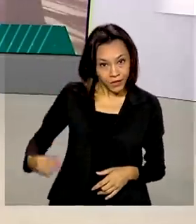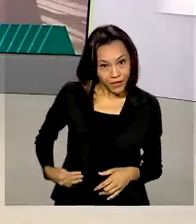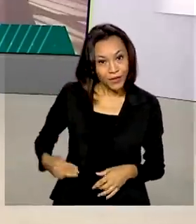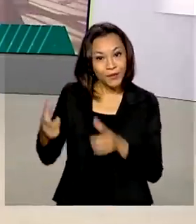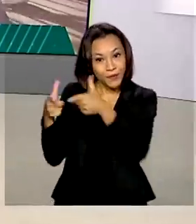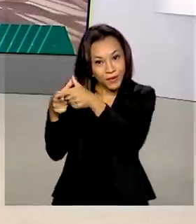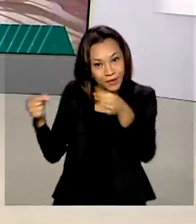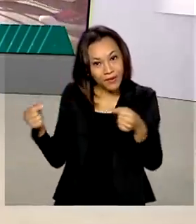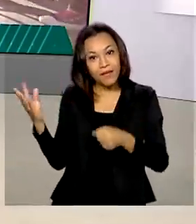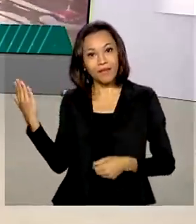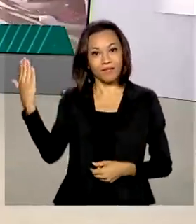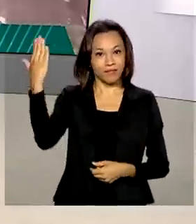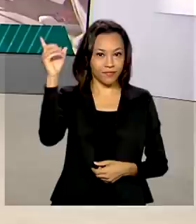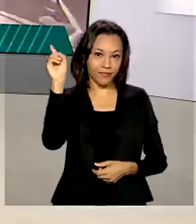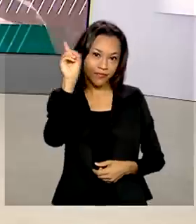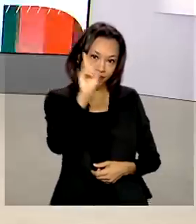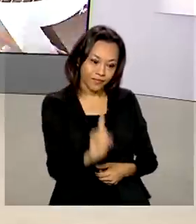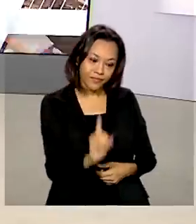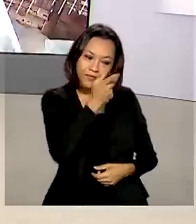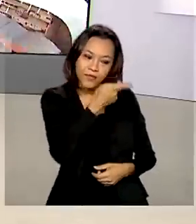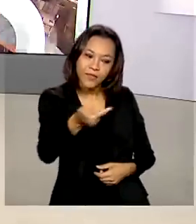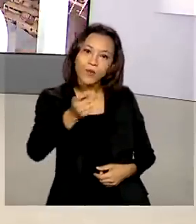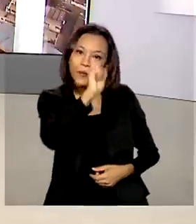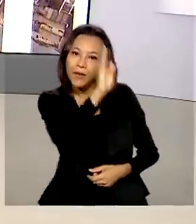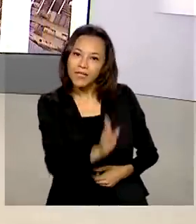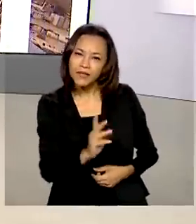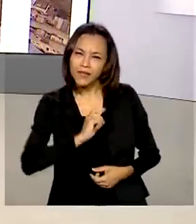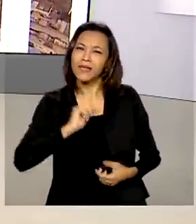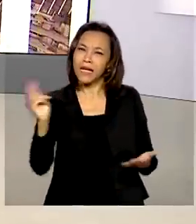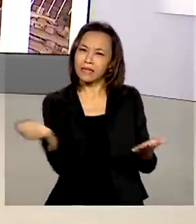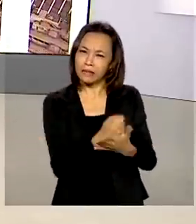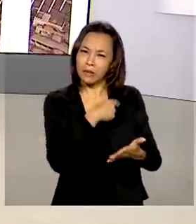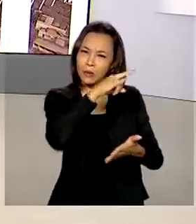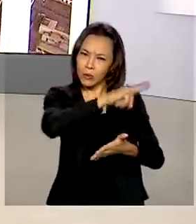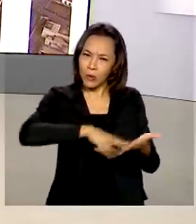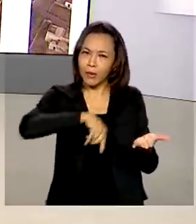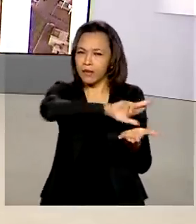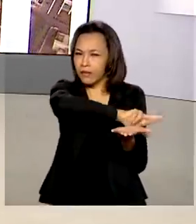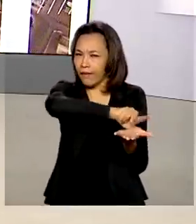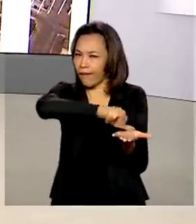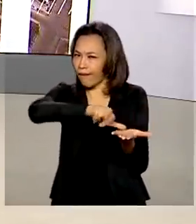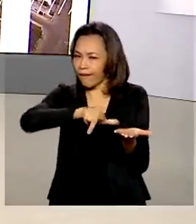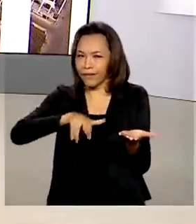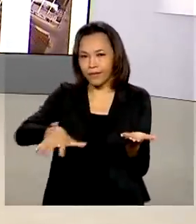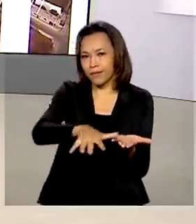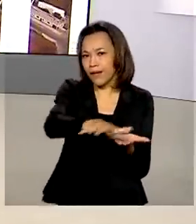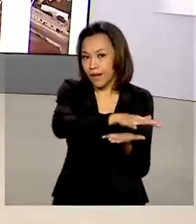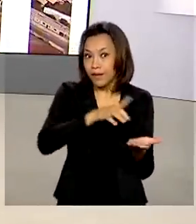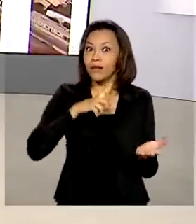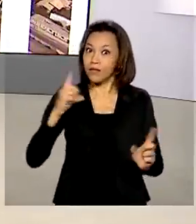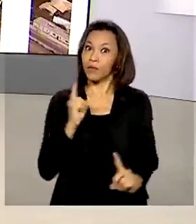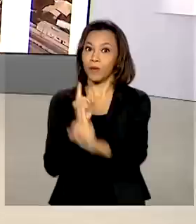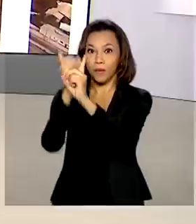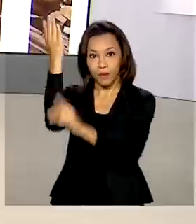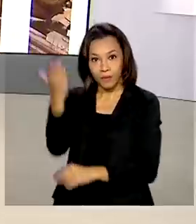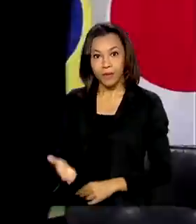Japão visitou o Brasil e assinou atos em várias áreas. Ele também teve encontro com o presidente Jair Bolsonaro.